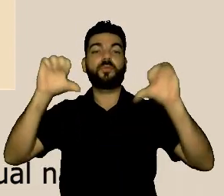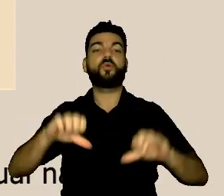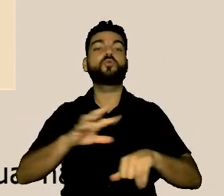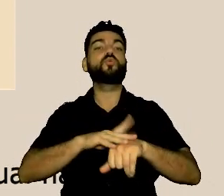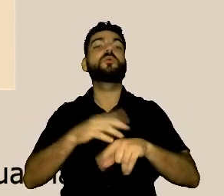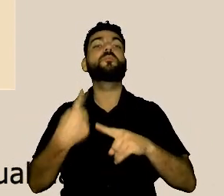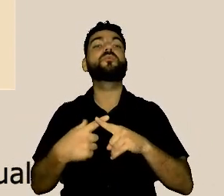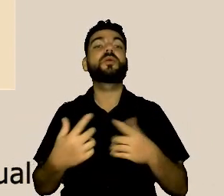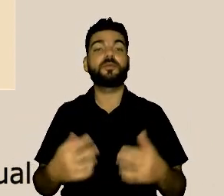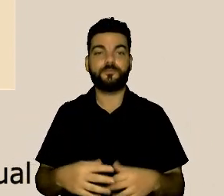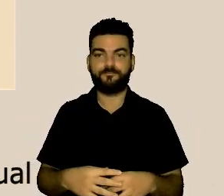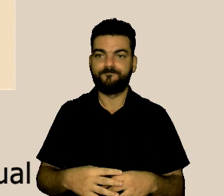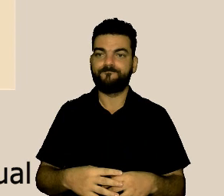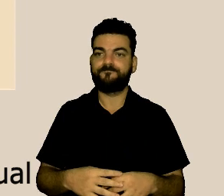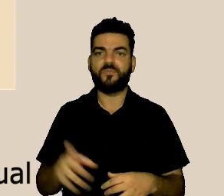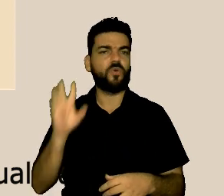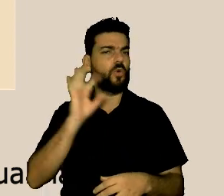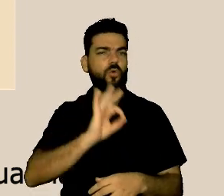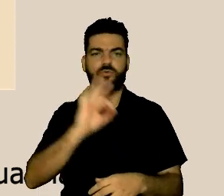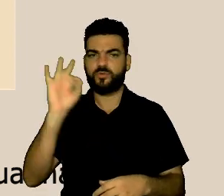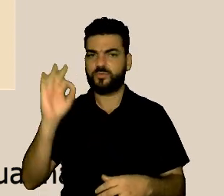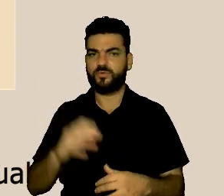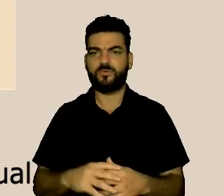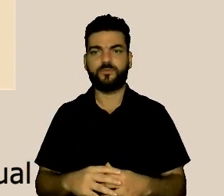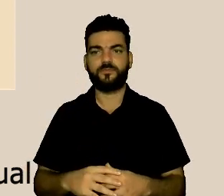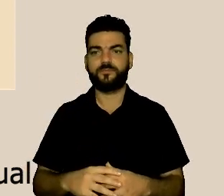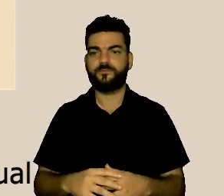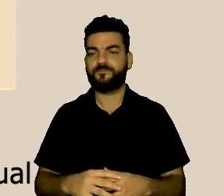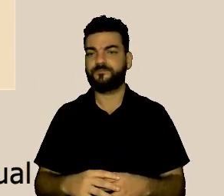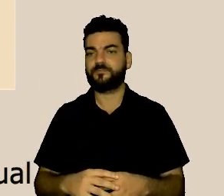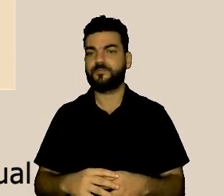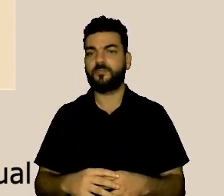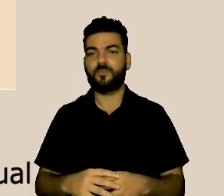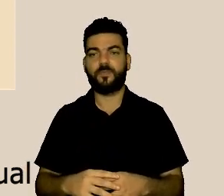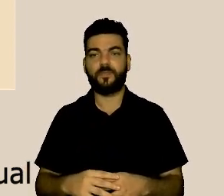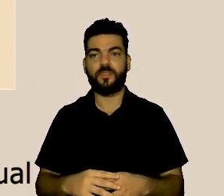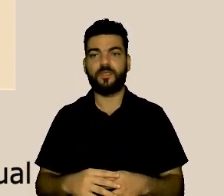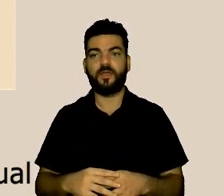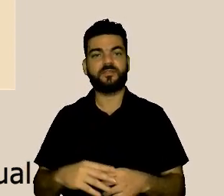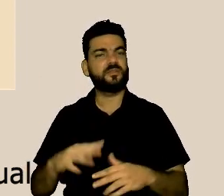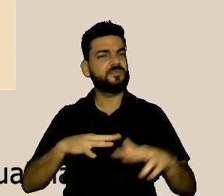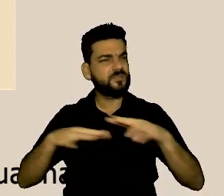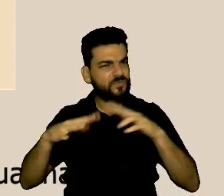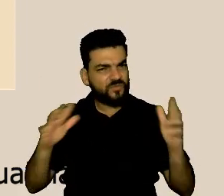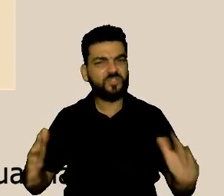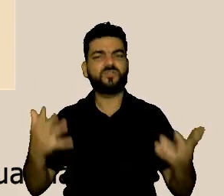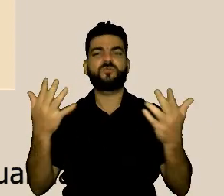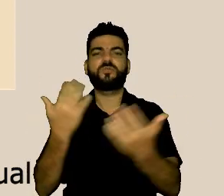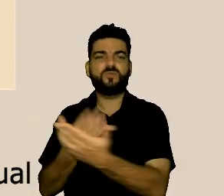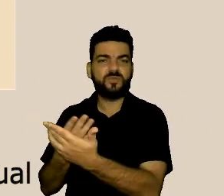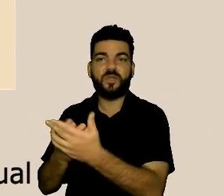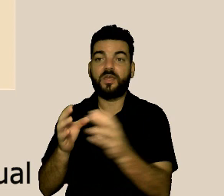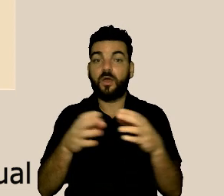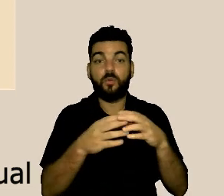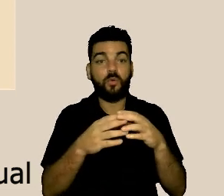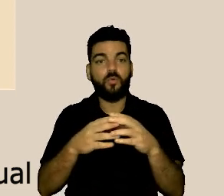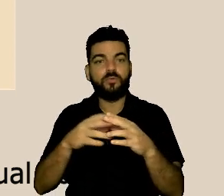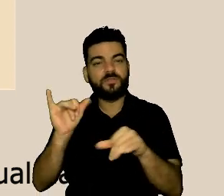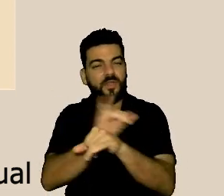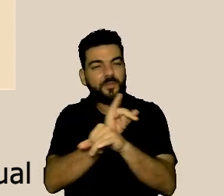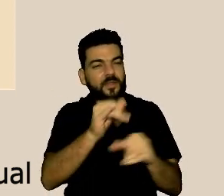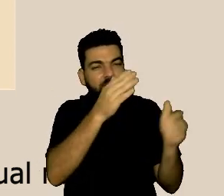Nossa, acho que foi um momento catártico nosso. A gente se mobilizou e criou um processo,